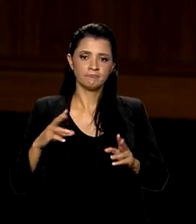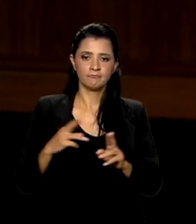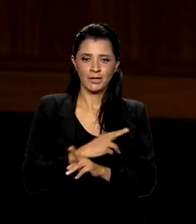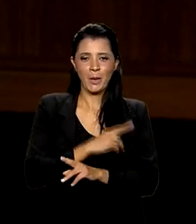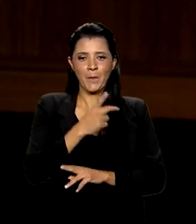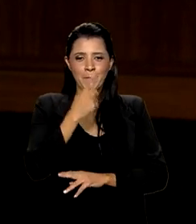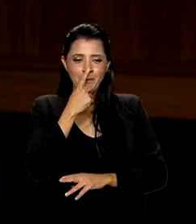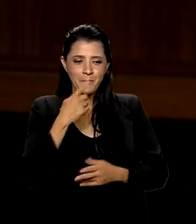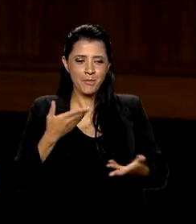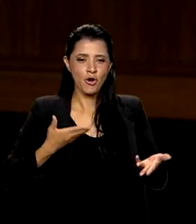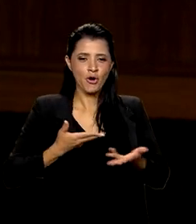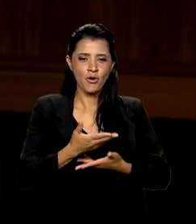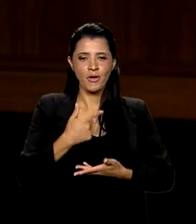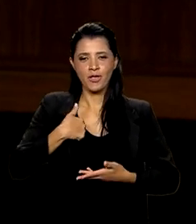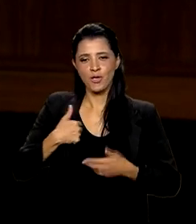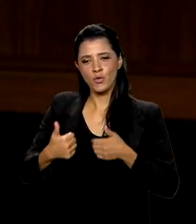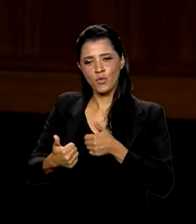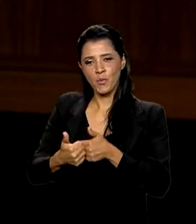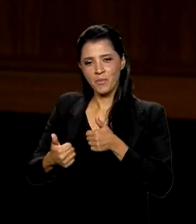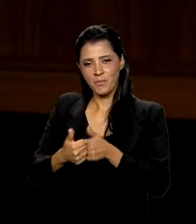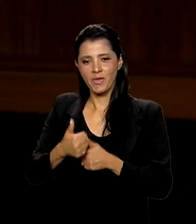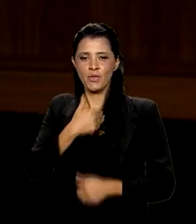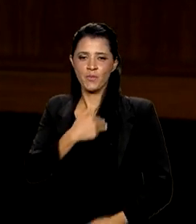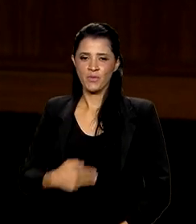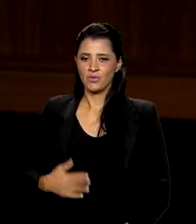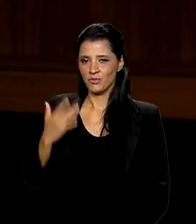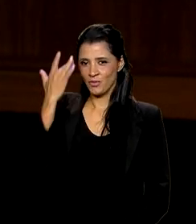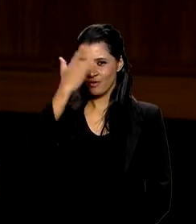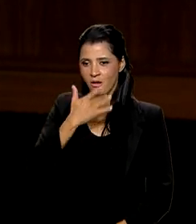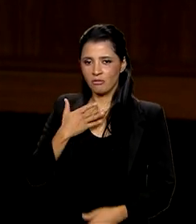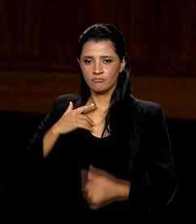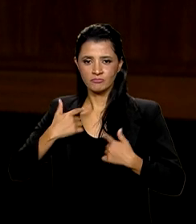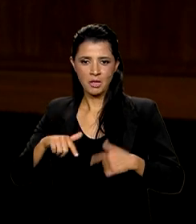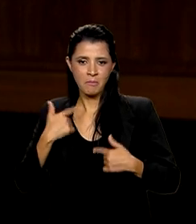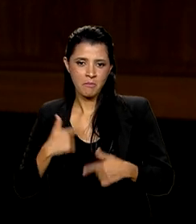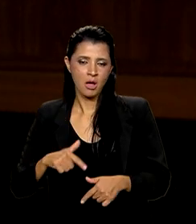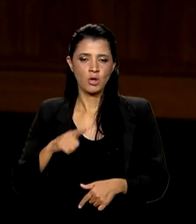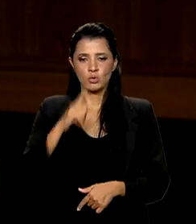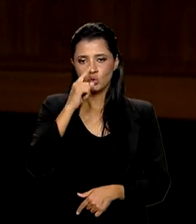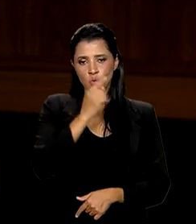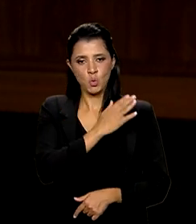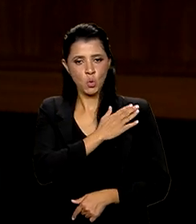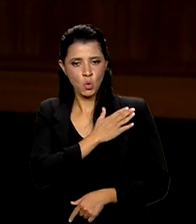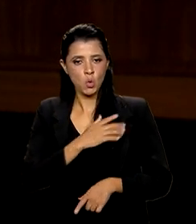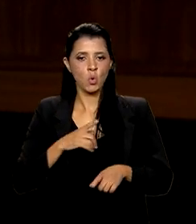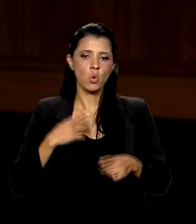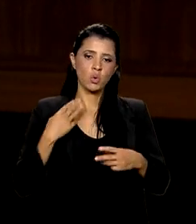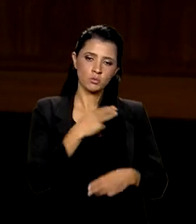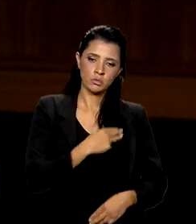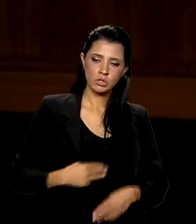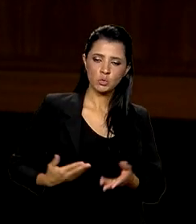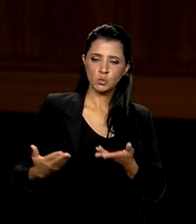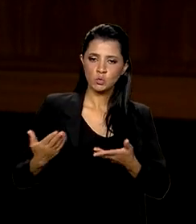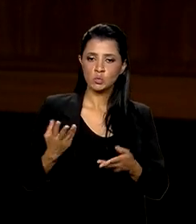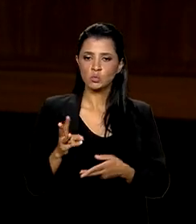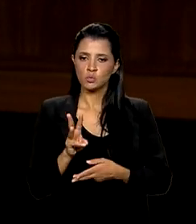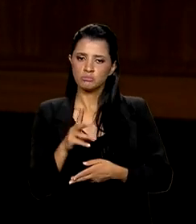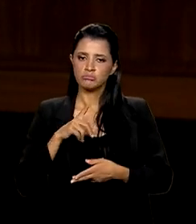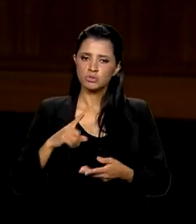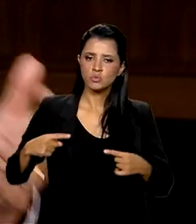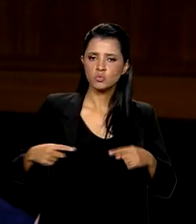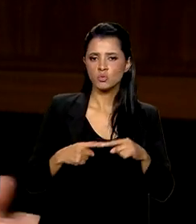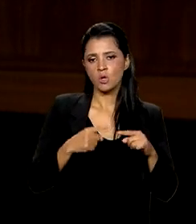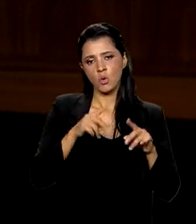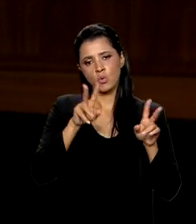próxima. Por isso, eu trabalho perto do ministro Fernando Haddad, do ministro Rui Costa e conectado com a pauta econômica do governo